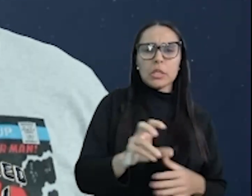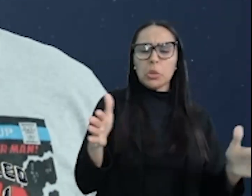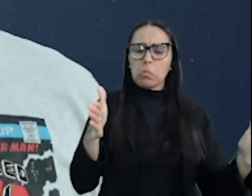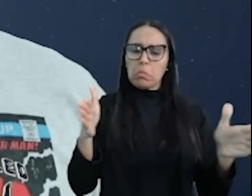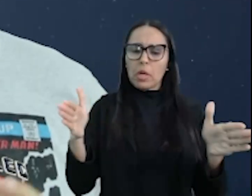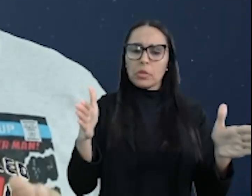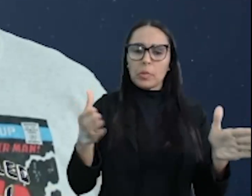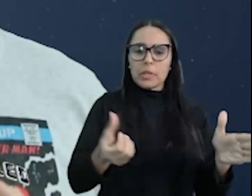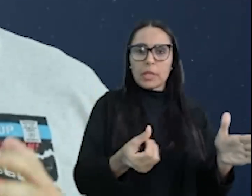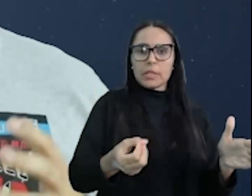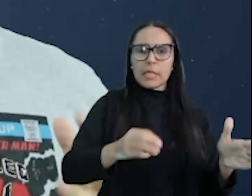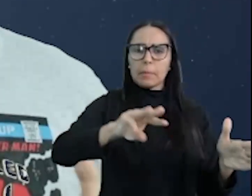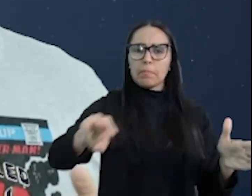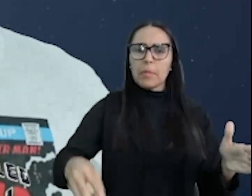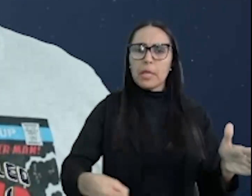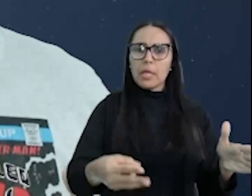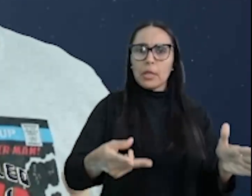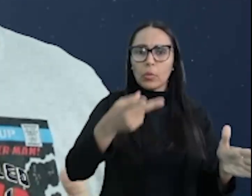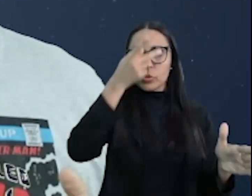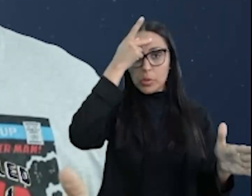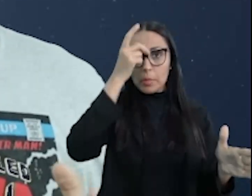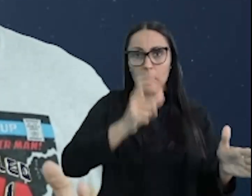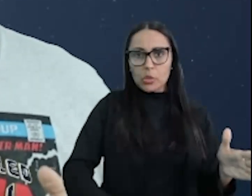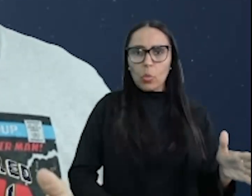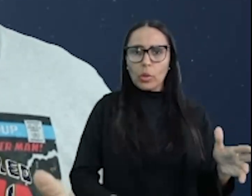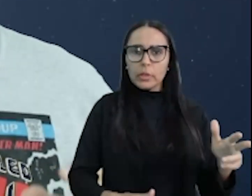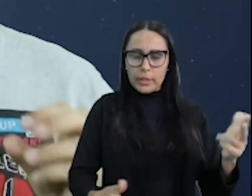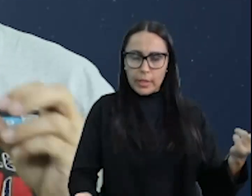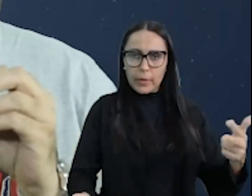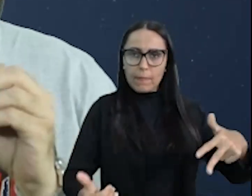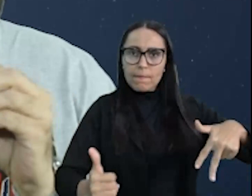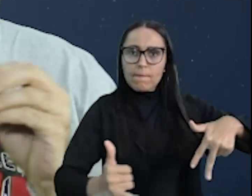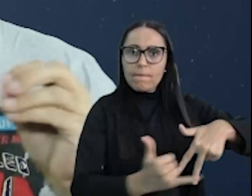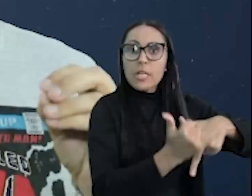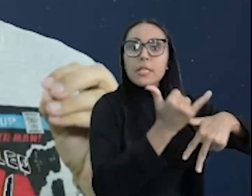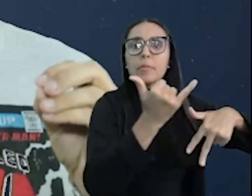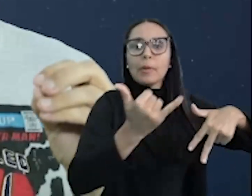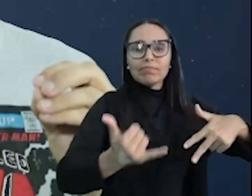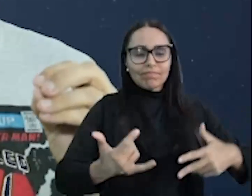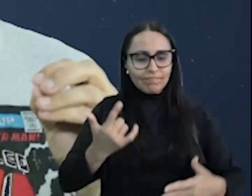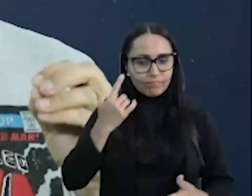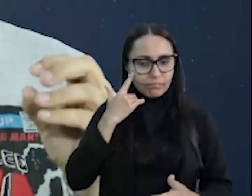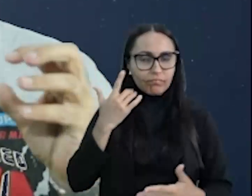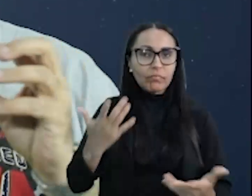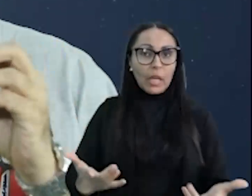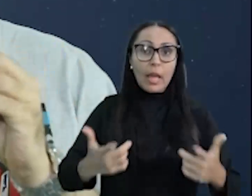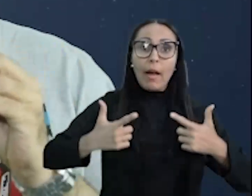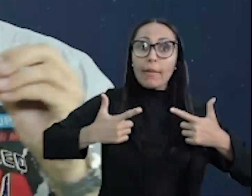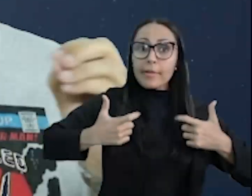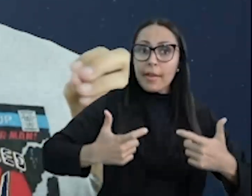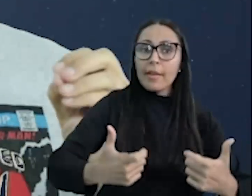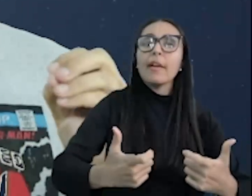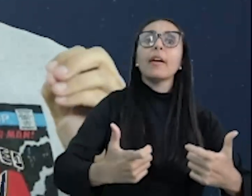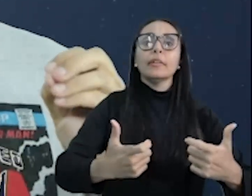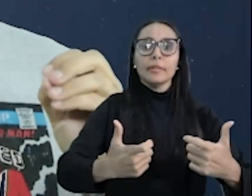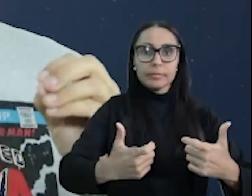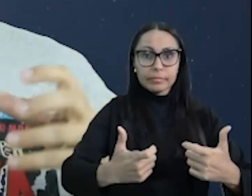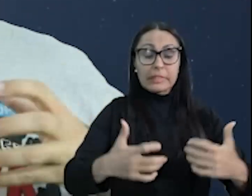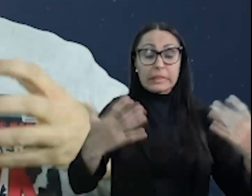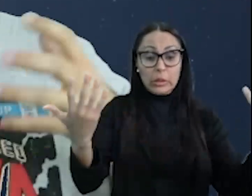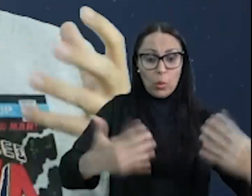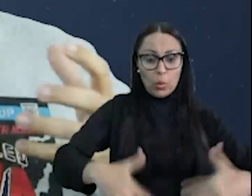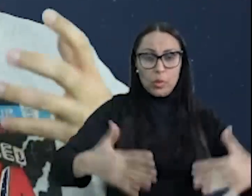65 milhões de vítimas. Olha aí, olha o tamanho dessa guerra, olha a proporção.